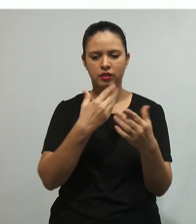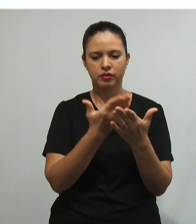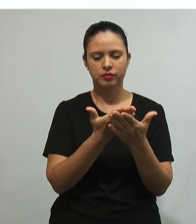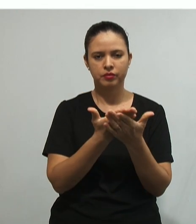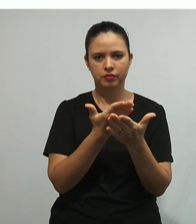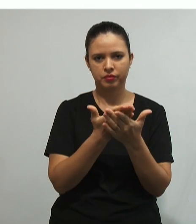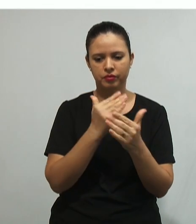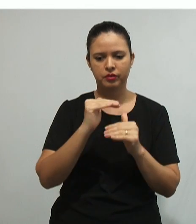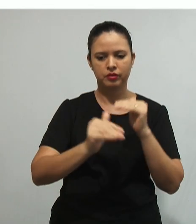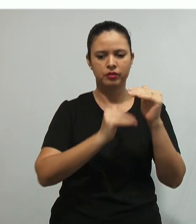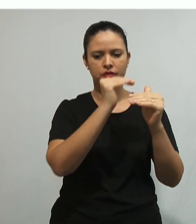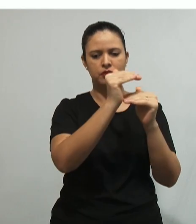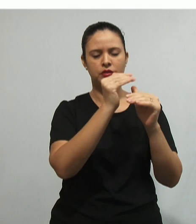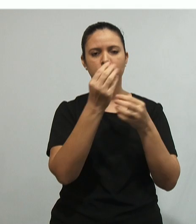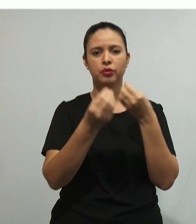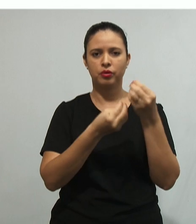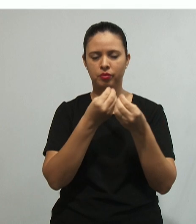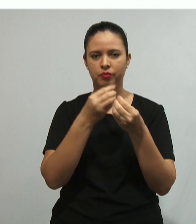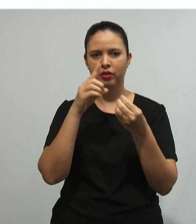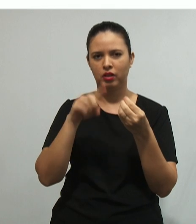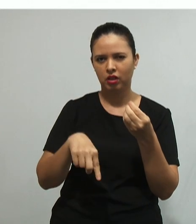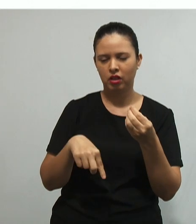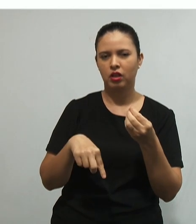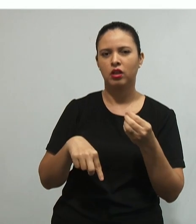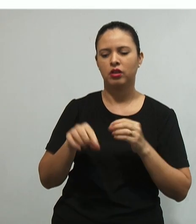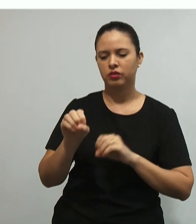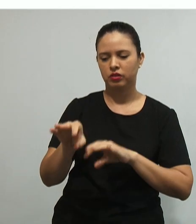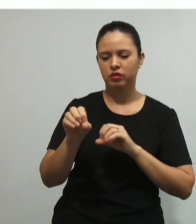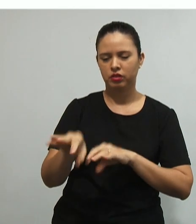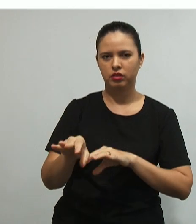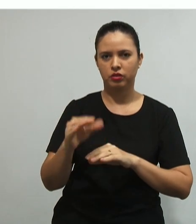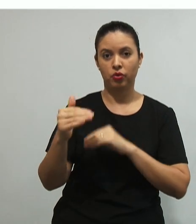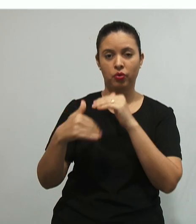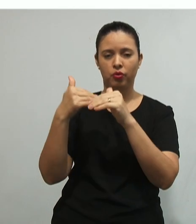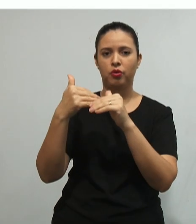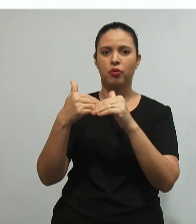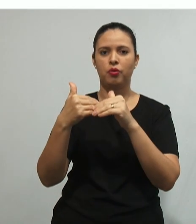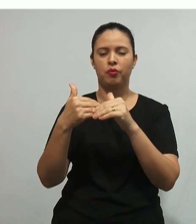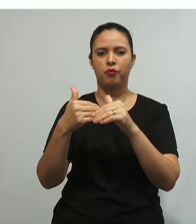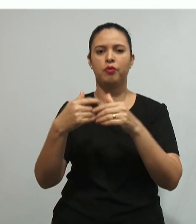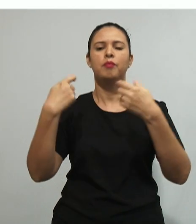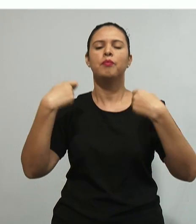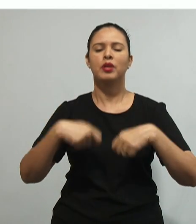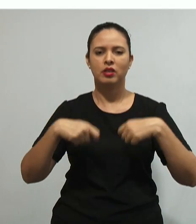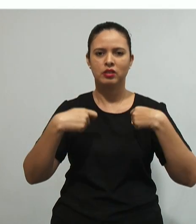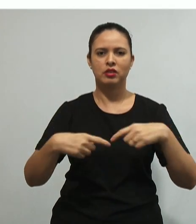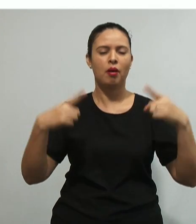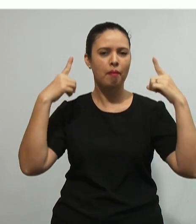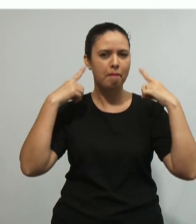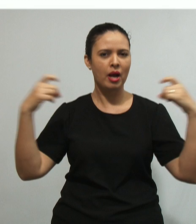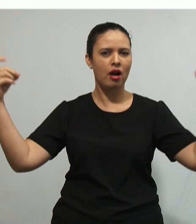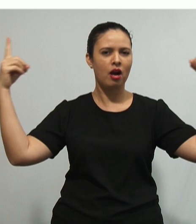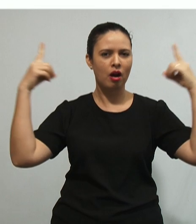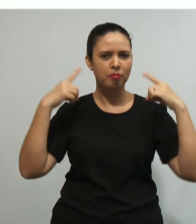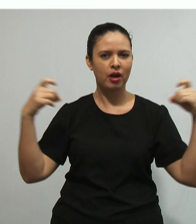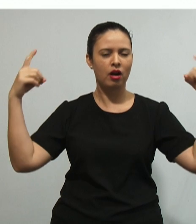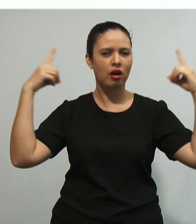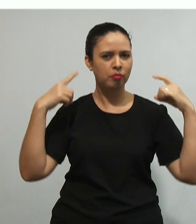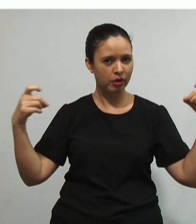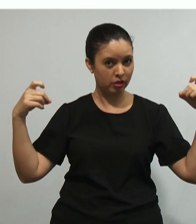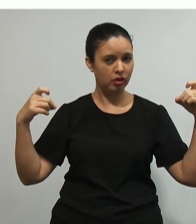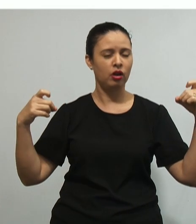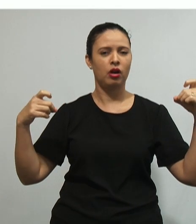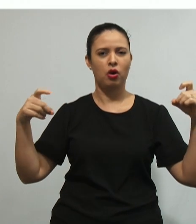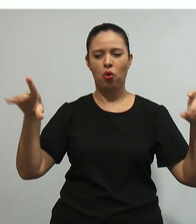como, né? Uma aula construtivista pede ruído e manipulação, que nem sempre é jeitoso.